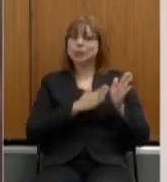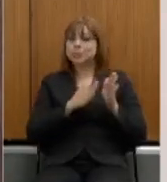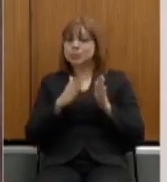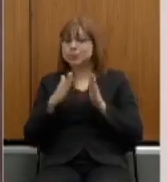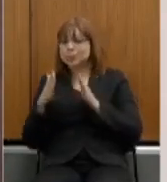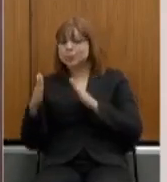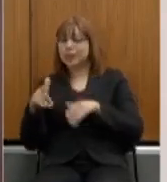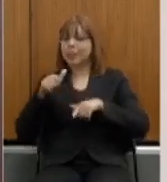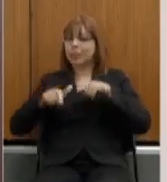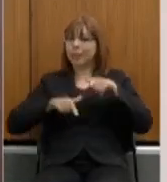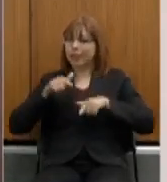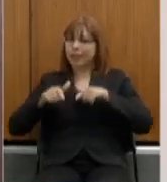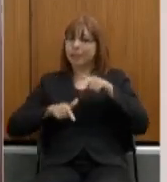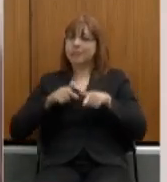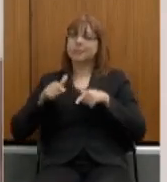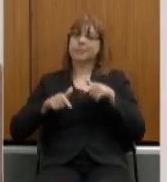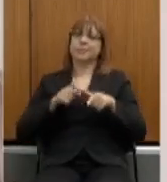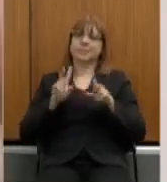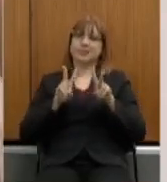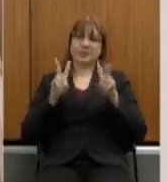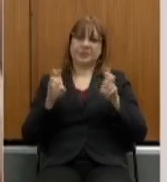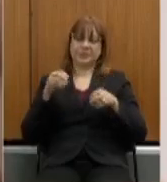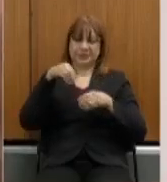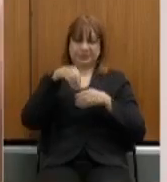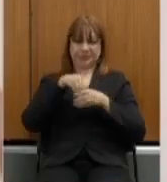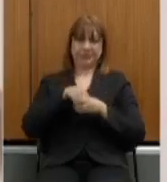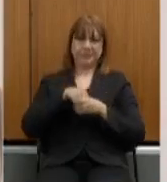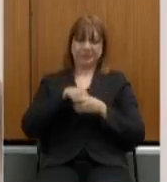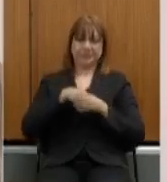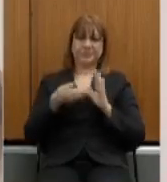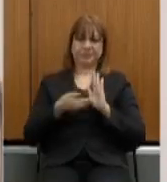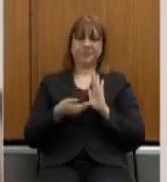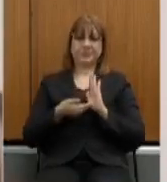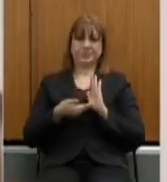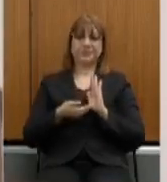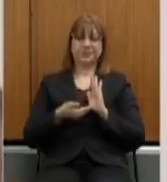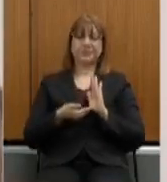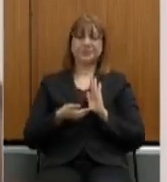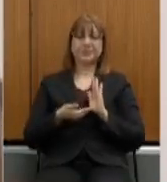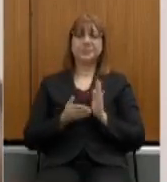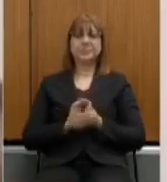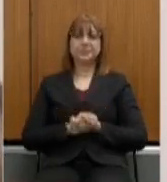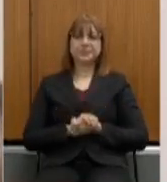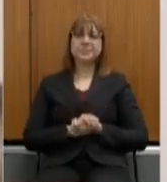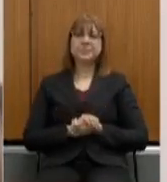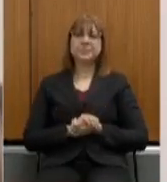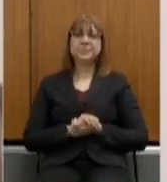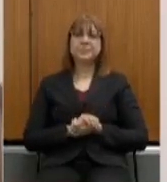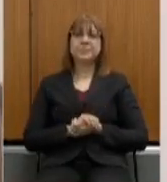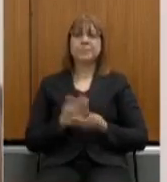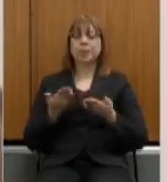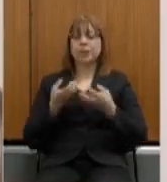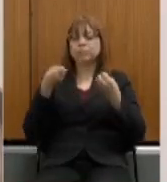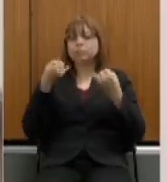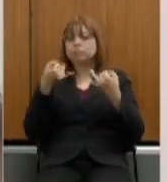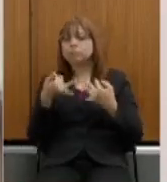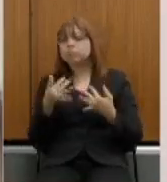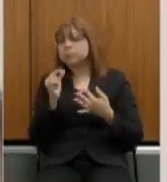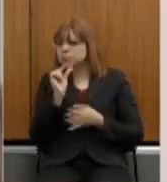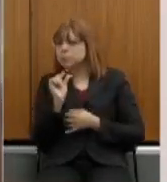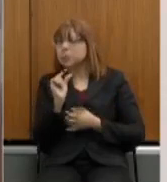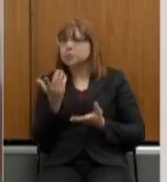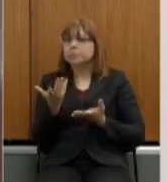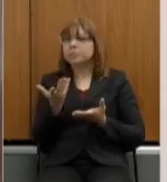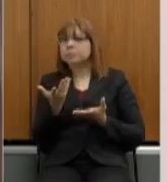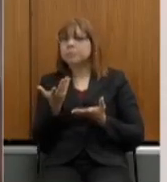trabalhava no tema aqui na Câmara Federal. Eu vou expor para vocês um pouquinho o me foi